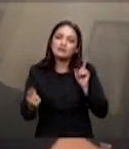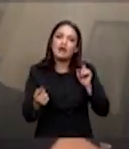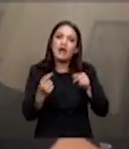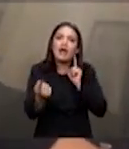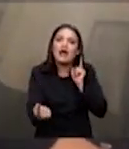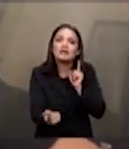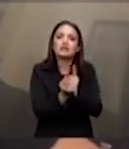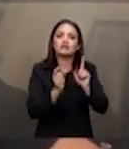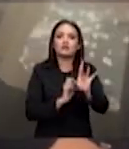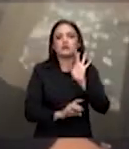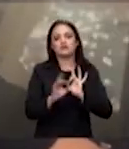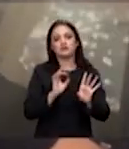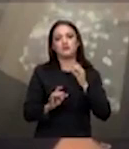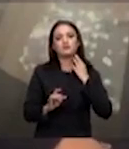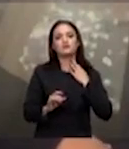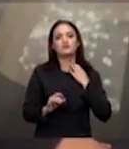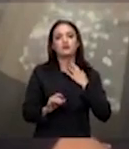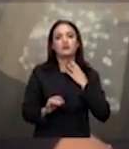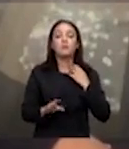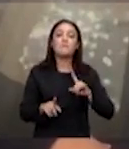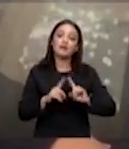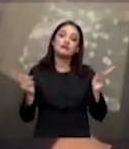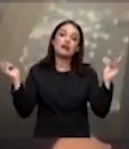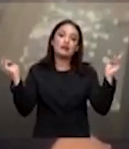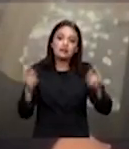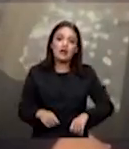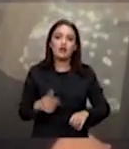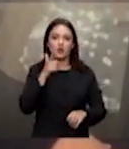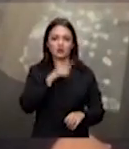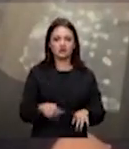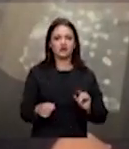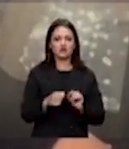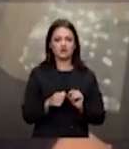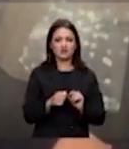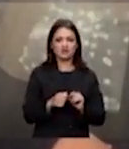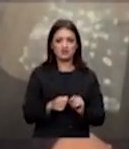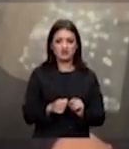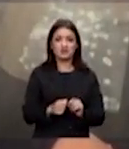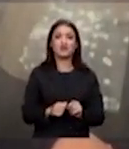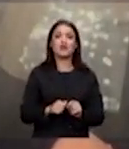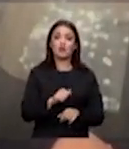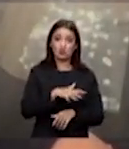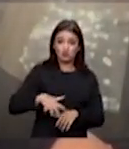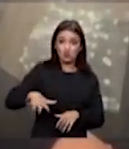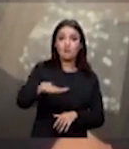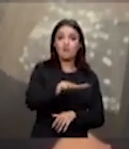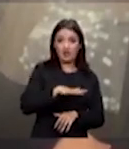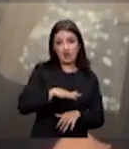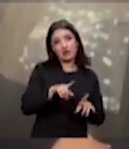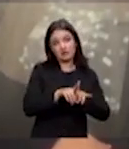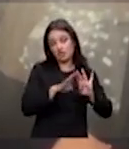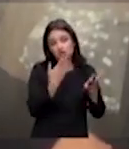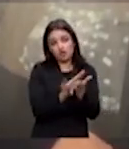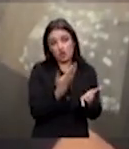comum não contempla mas é perfeitamente possível fazer isso dentro de organizações escolares específicas